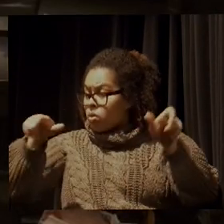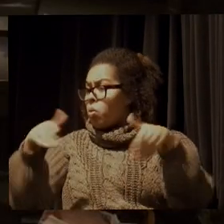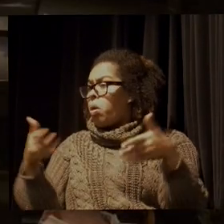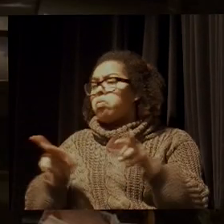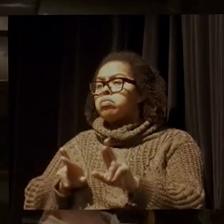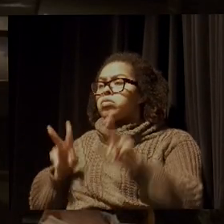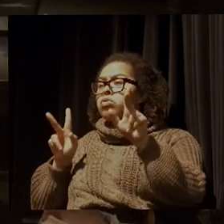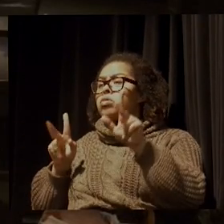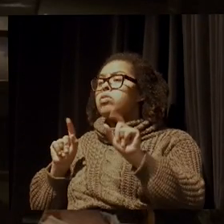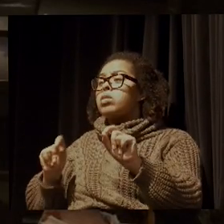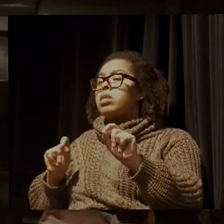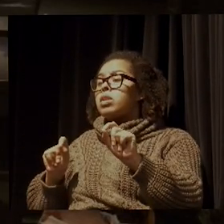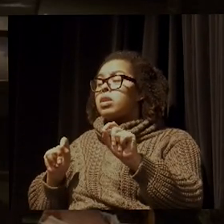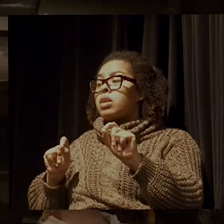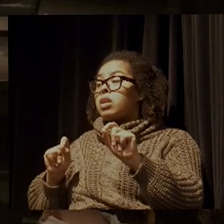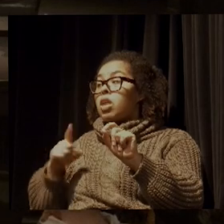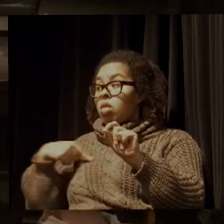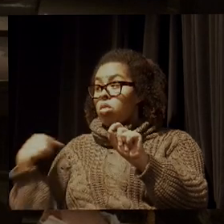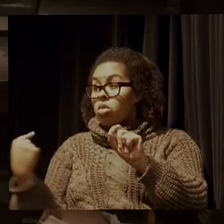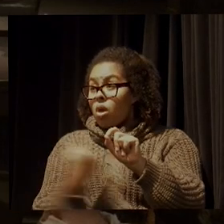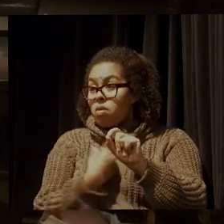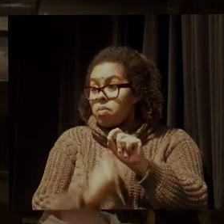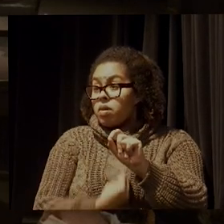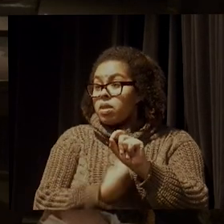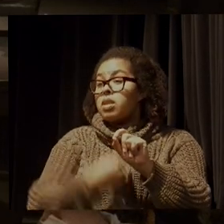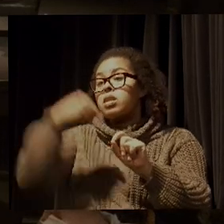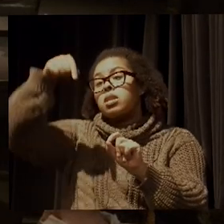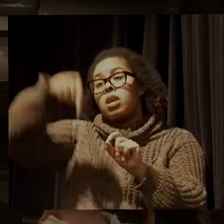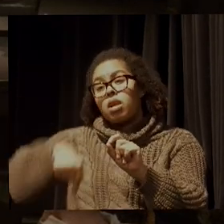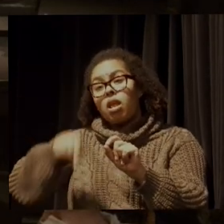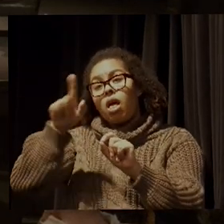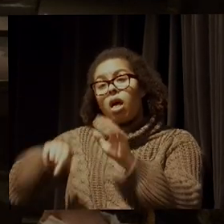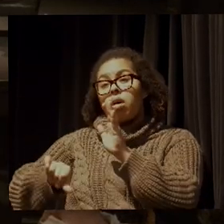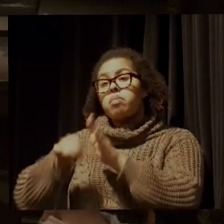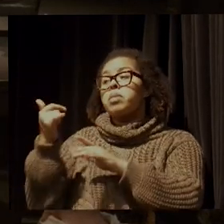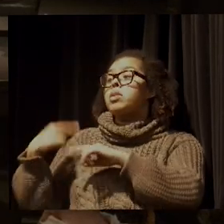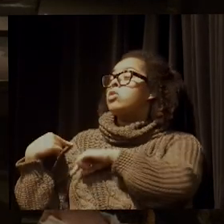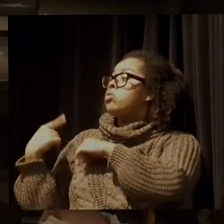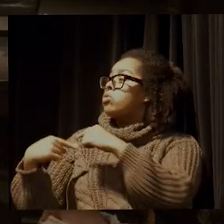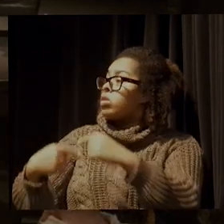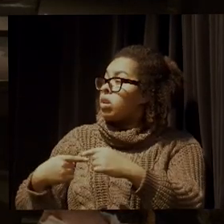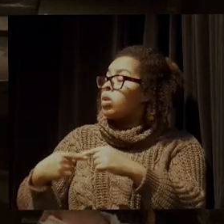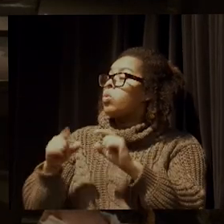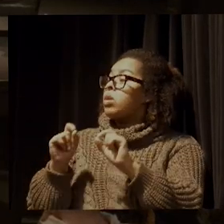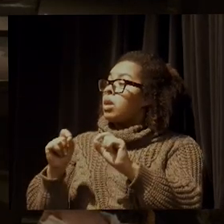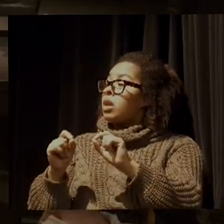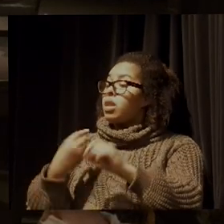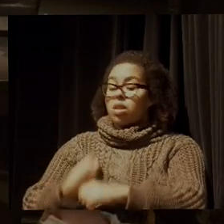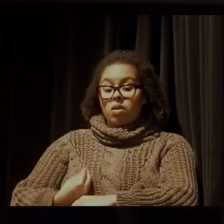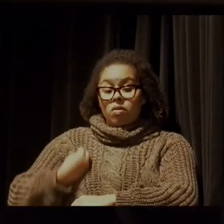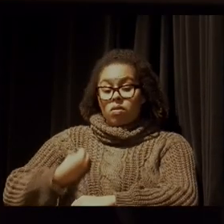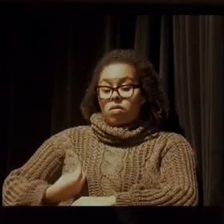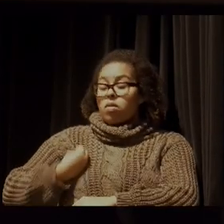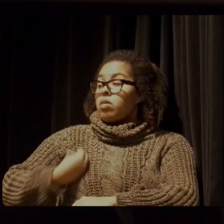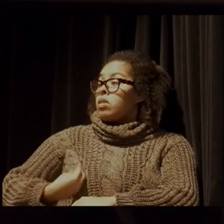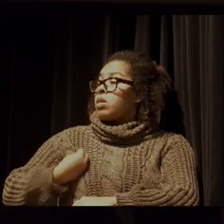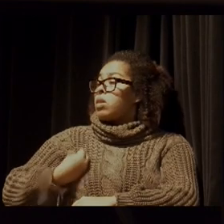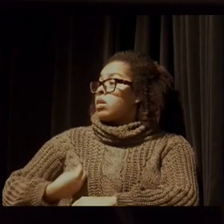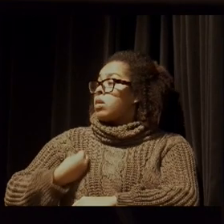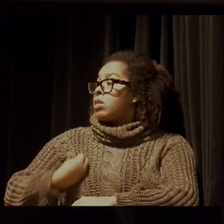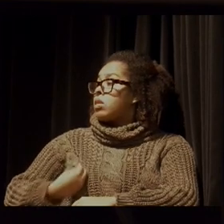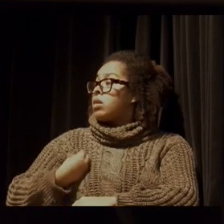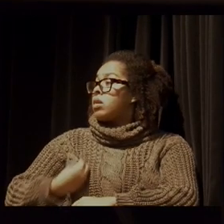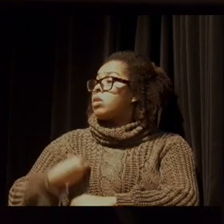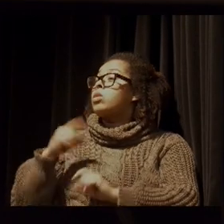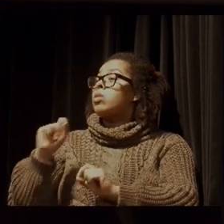essa geração, nós que estamos aqui, nós somos a primeira geração que está vivendo o problema da mudança do